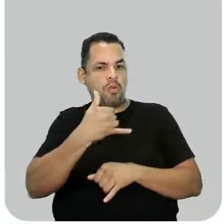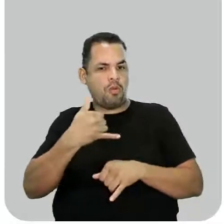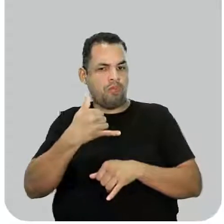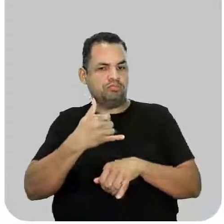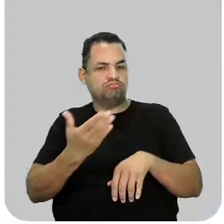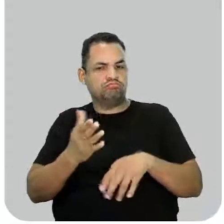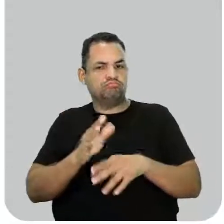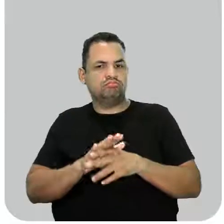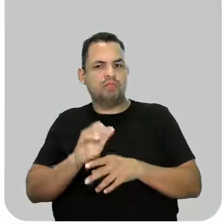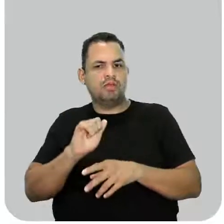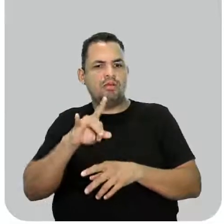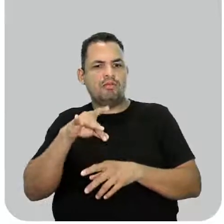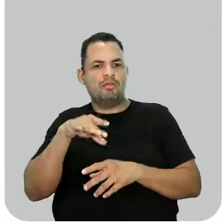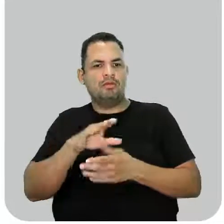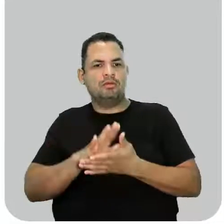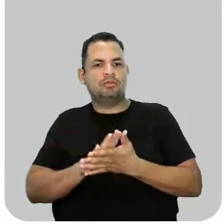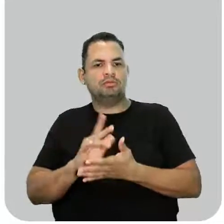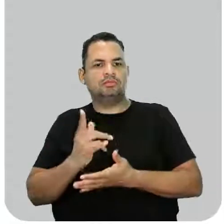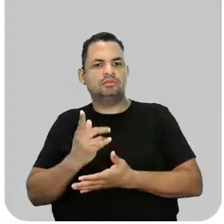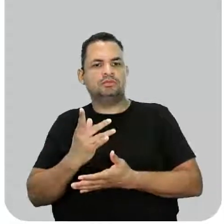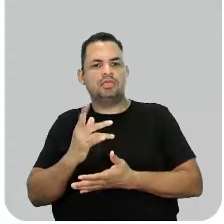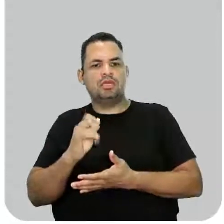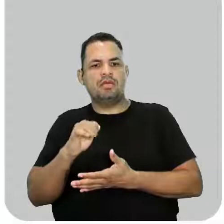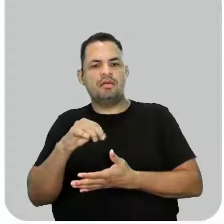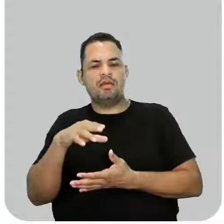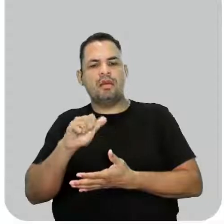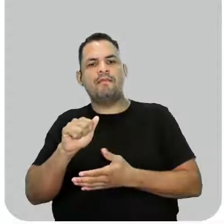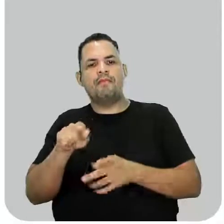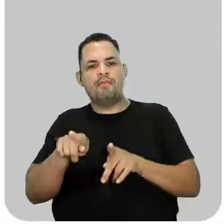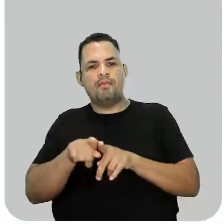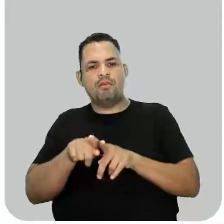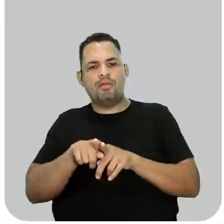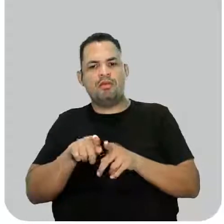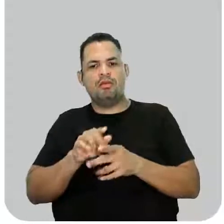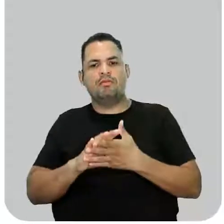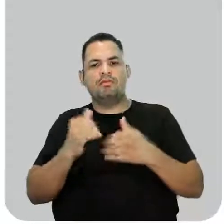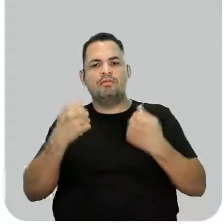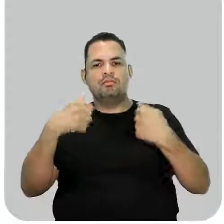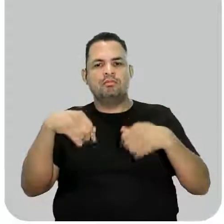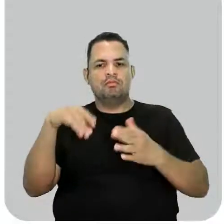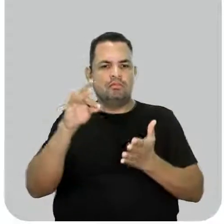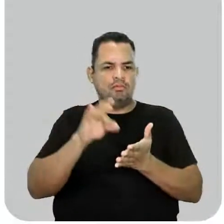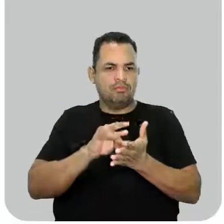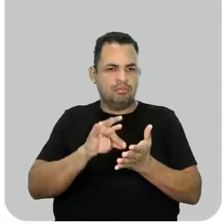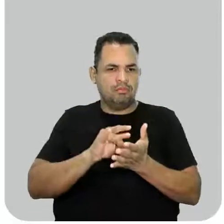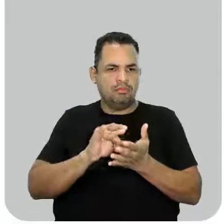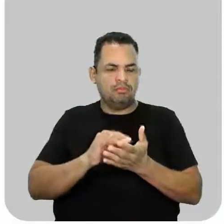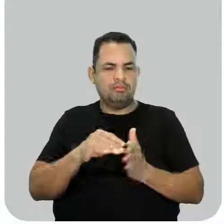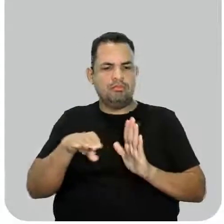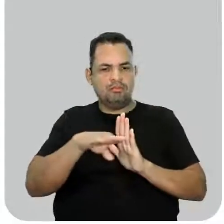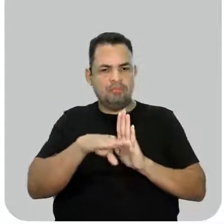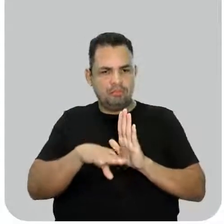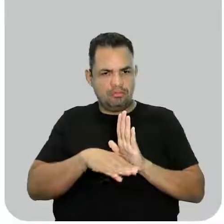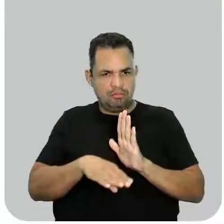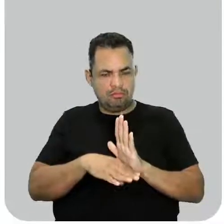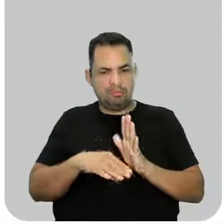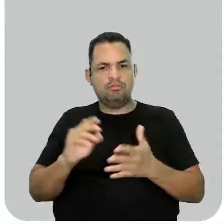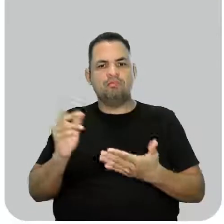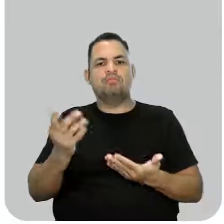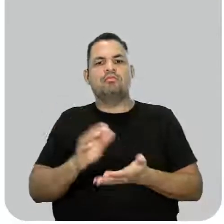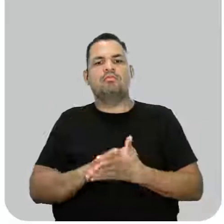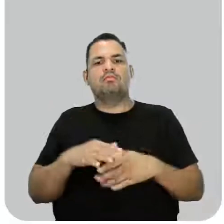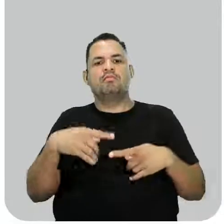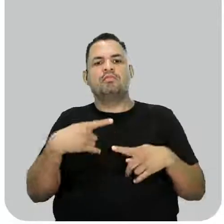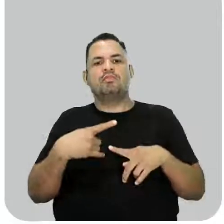praticamente apolares e o hexano é também apolar, podemos afirmar que essa subetapa